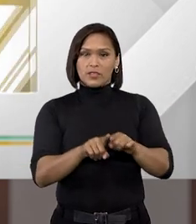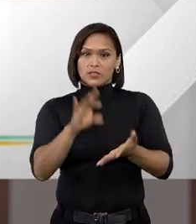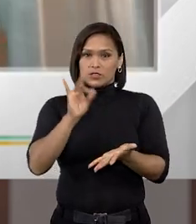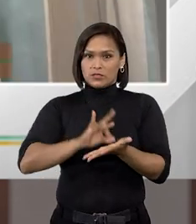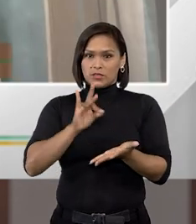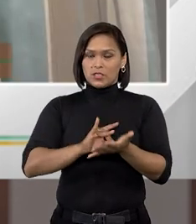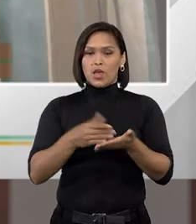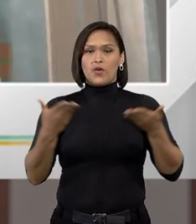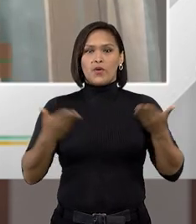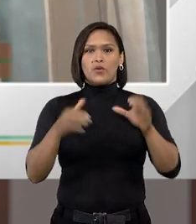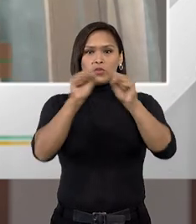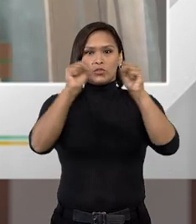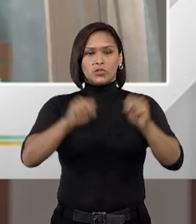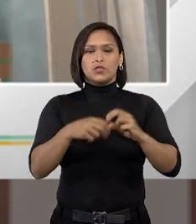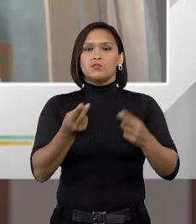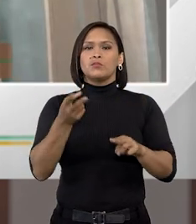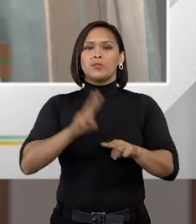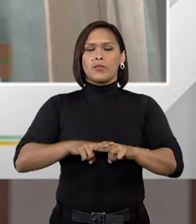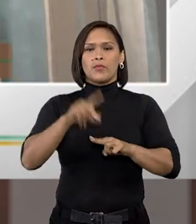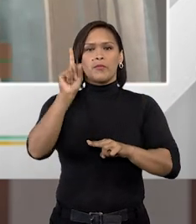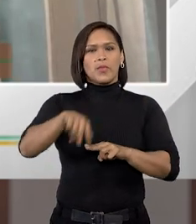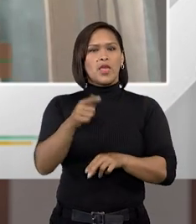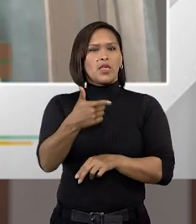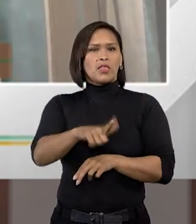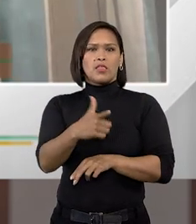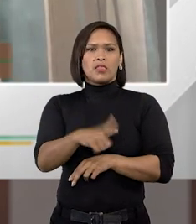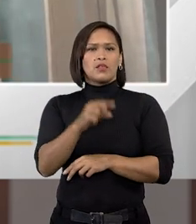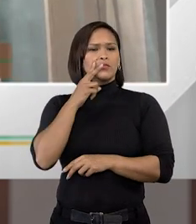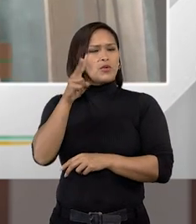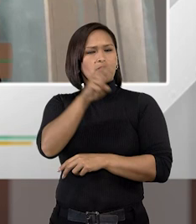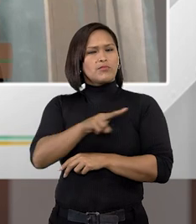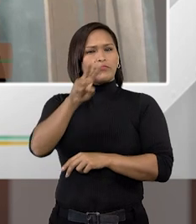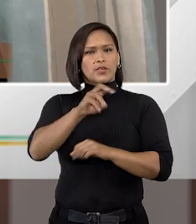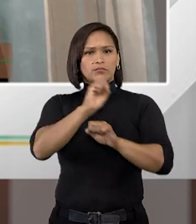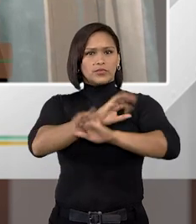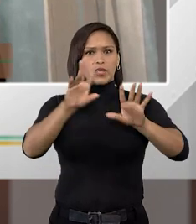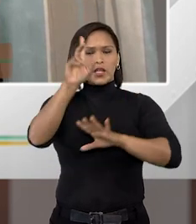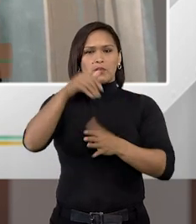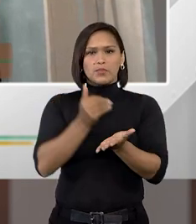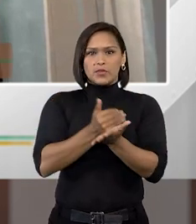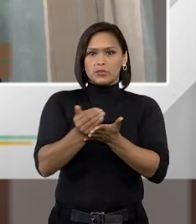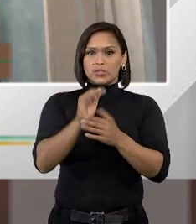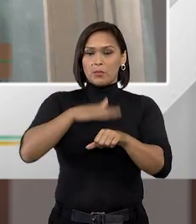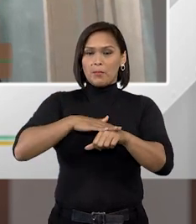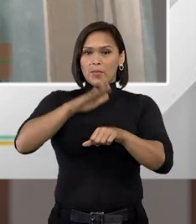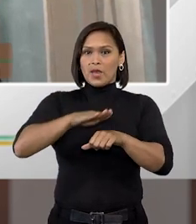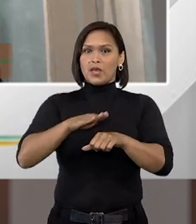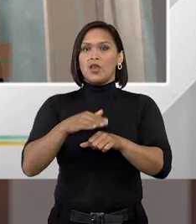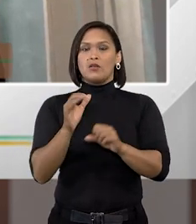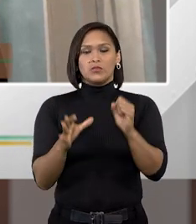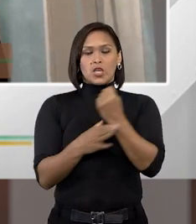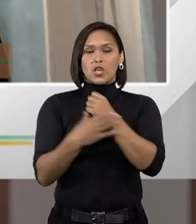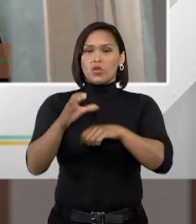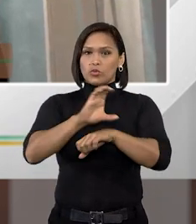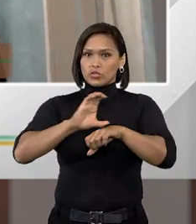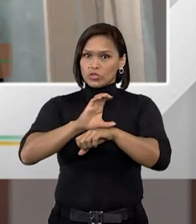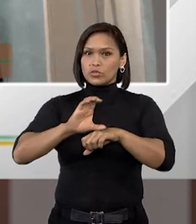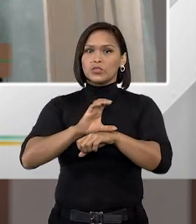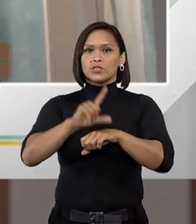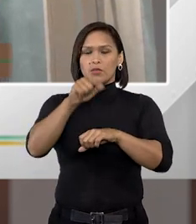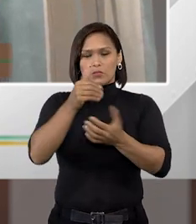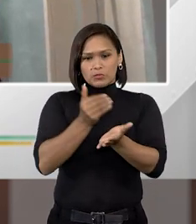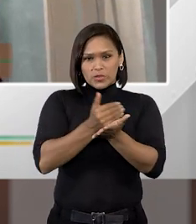O nosso sistema prisional hoje, ele não está sendo evidenciado pelo princípio maior, consagrado pela Constituição Federal,